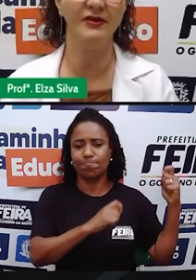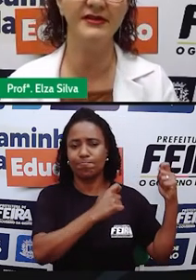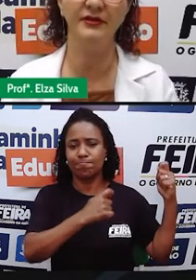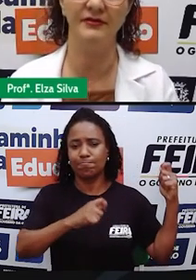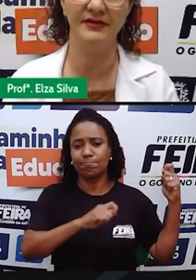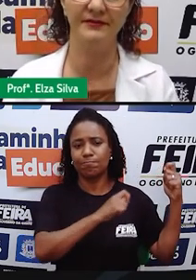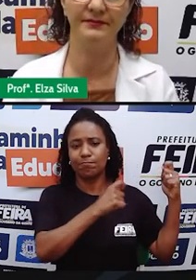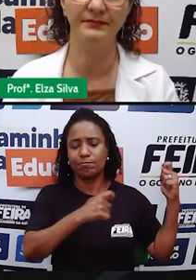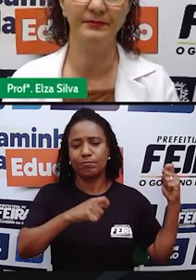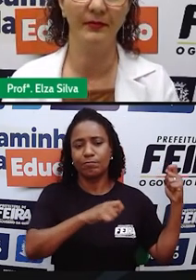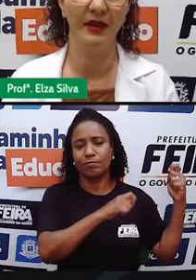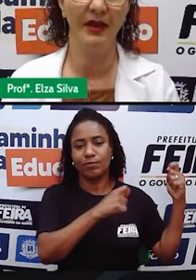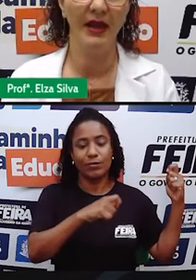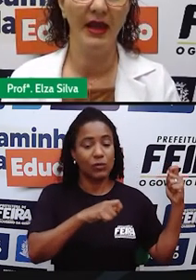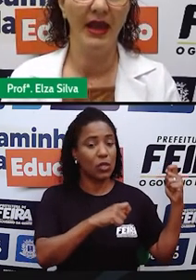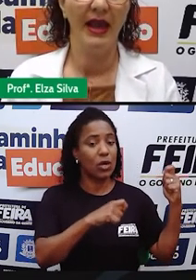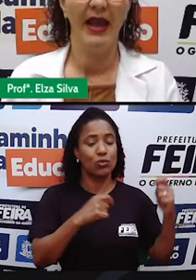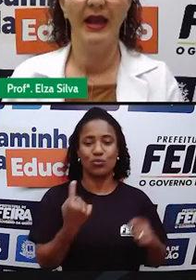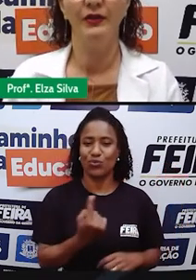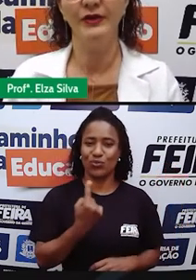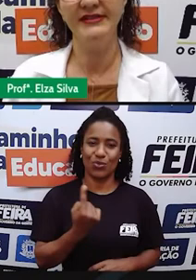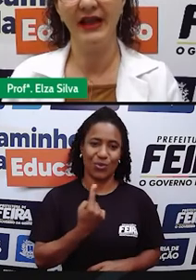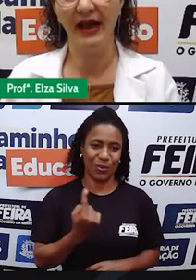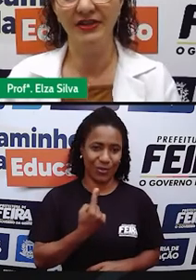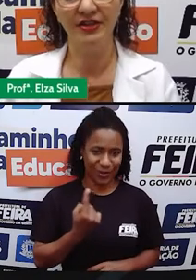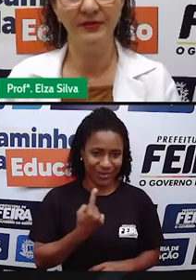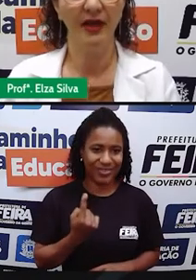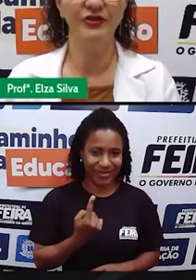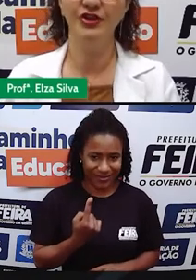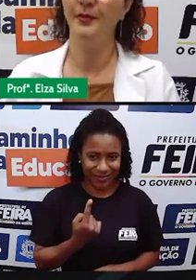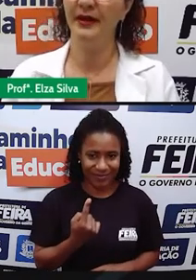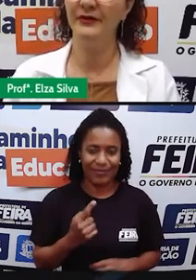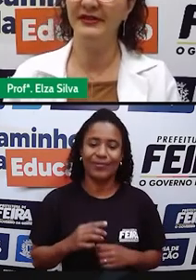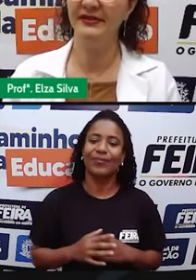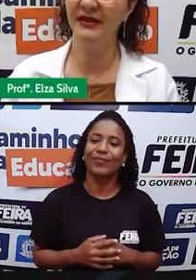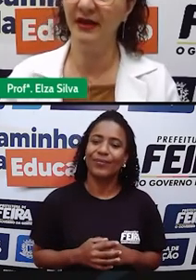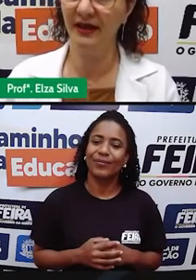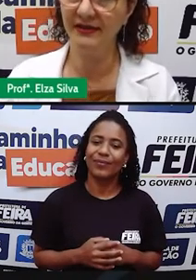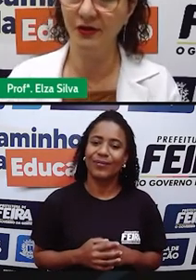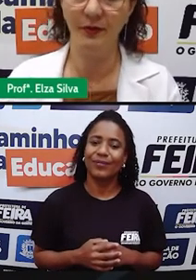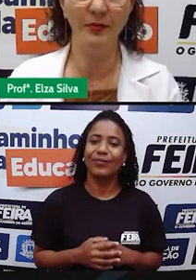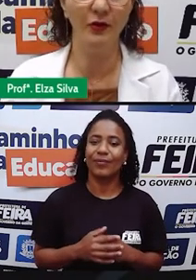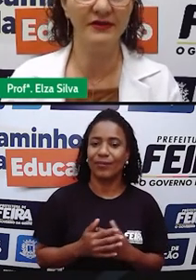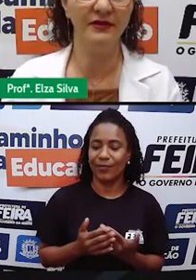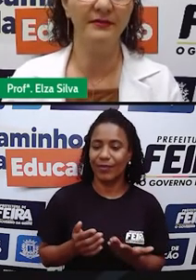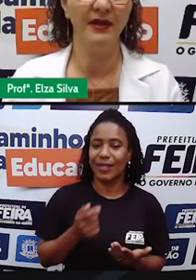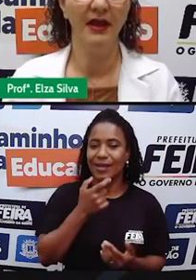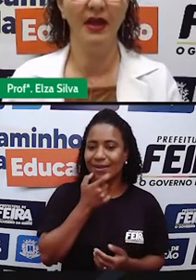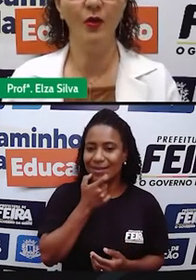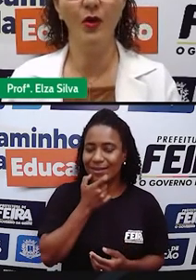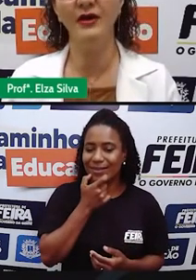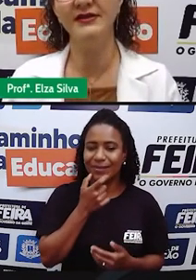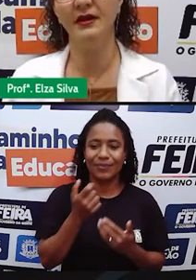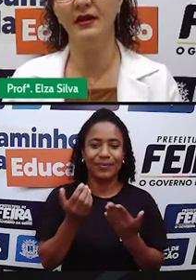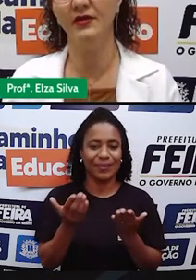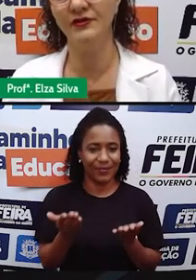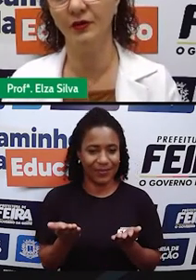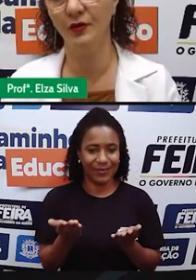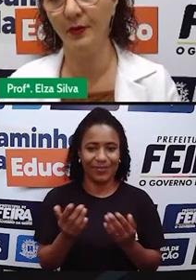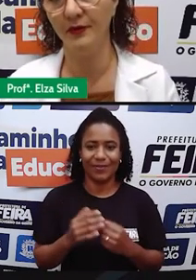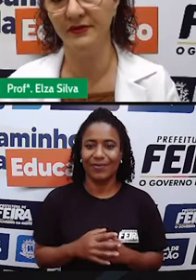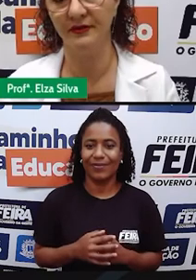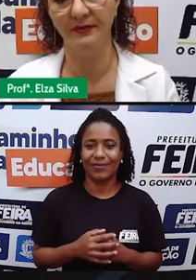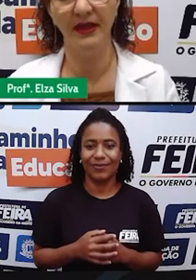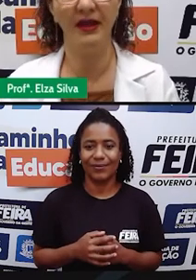cantam sozinhos. No slide, eu digo para vocês em inglês sobre Moser, he was an